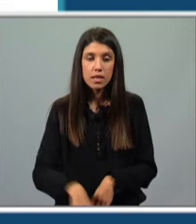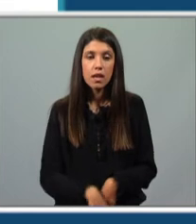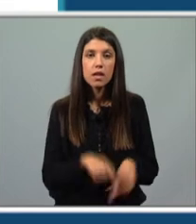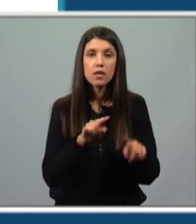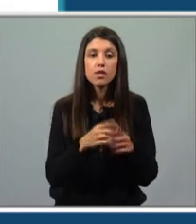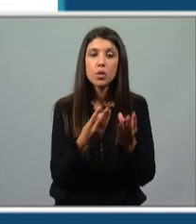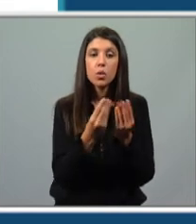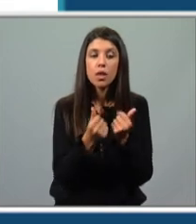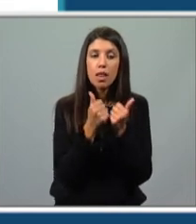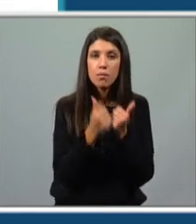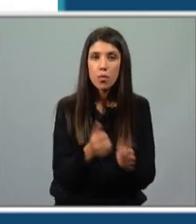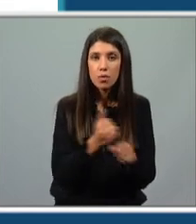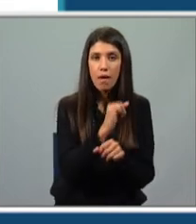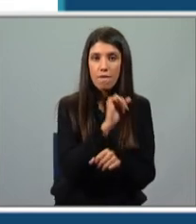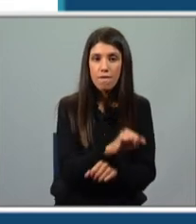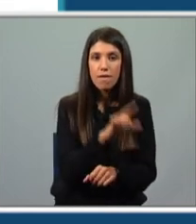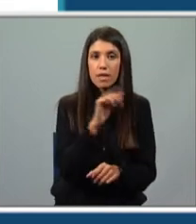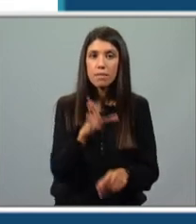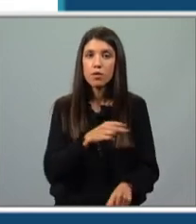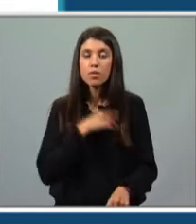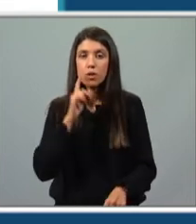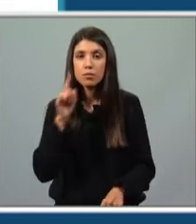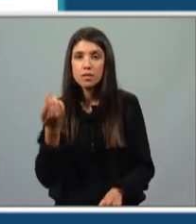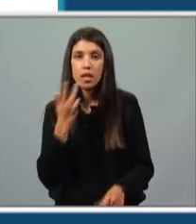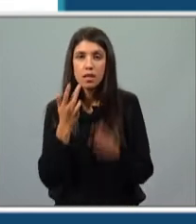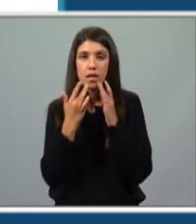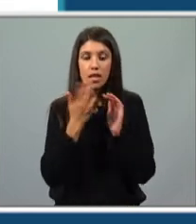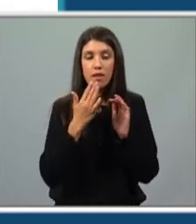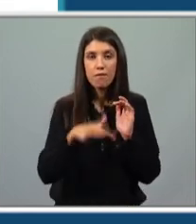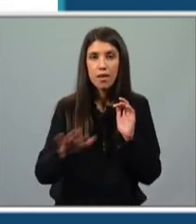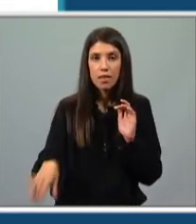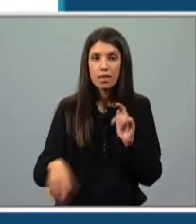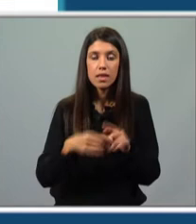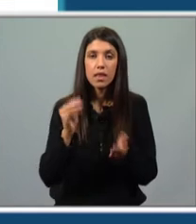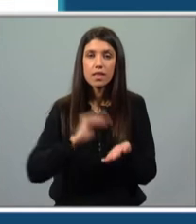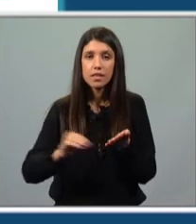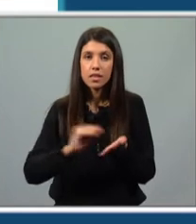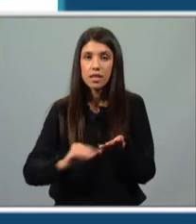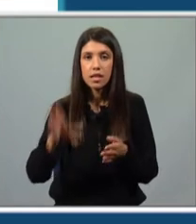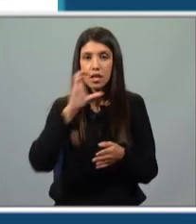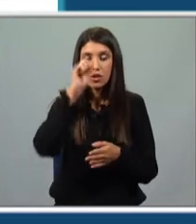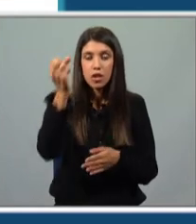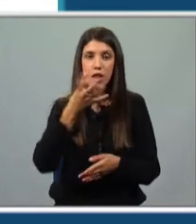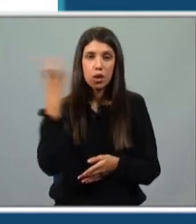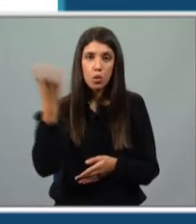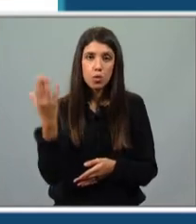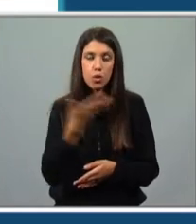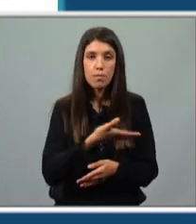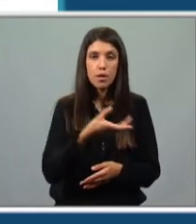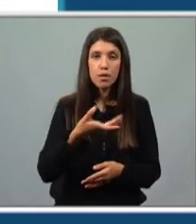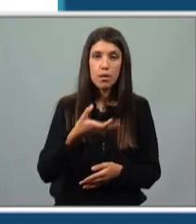pela qualidade da sua obra, e o Prémio Especial de Teatro Infantil da Secretaria de Estado da Cultura, em